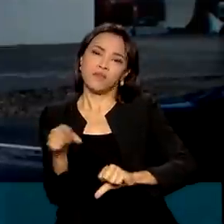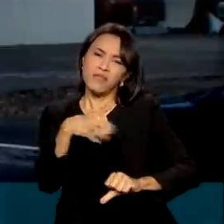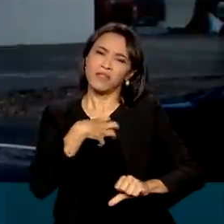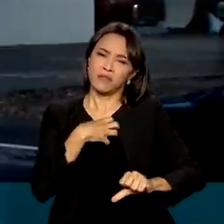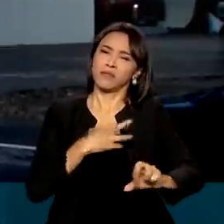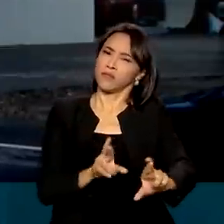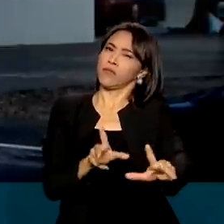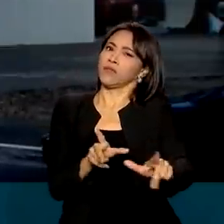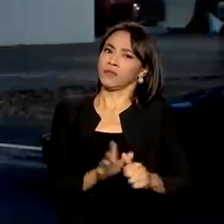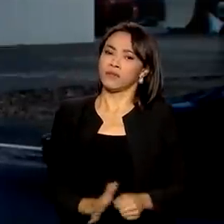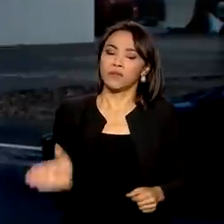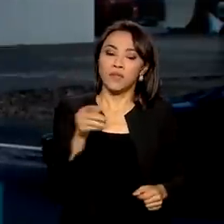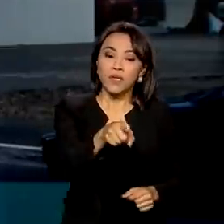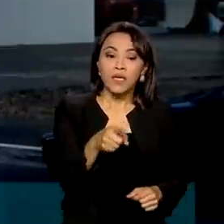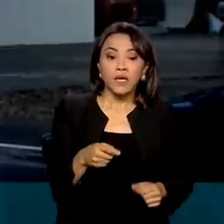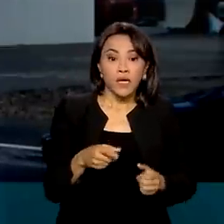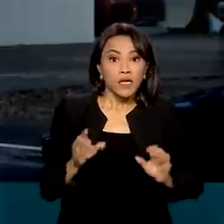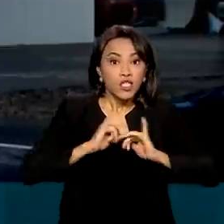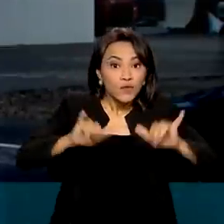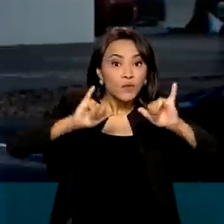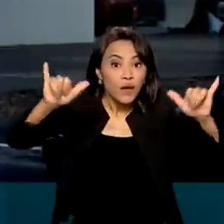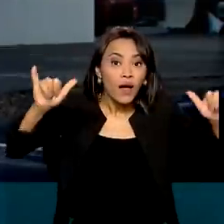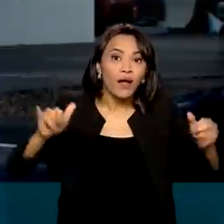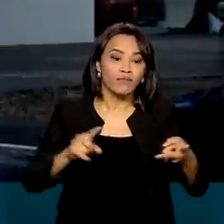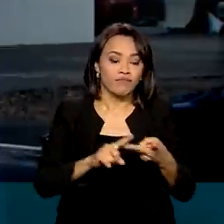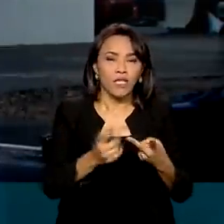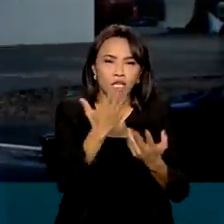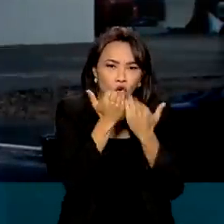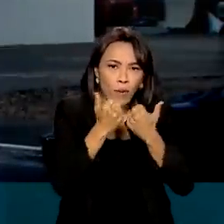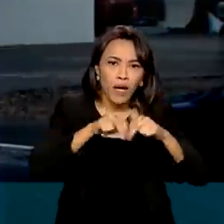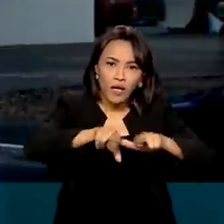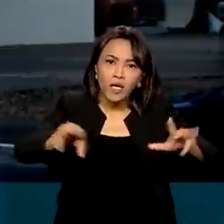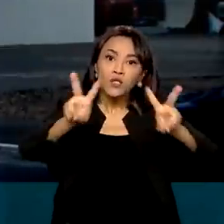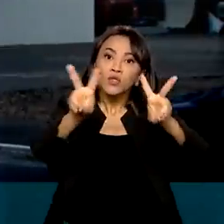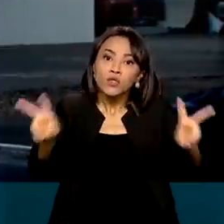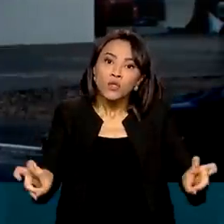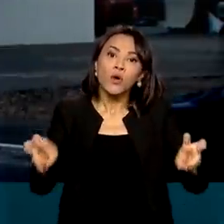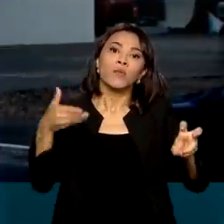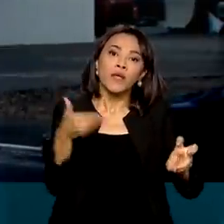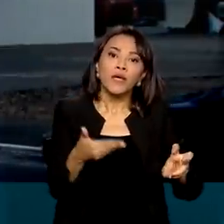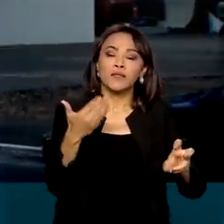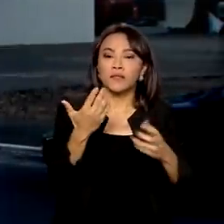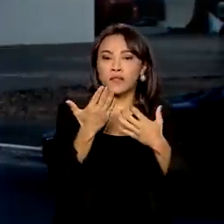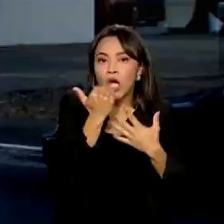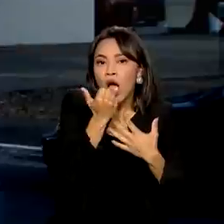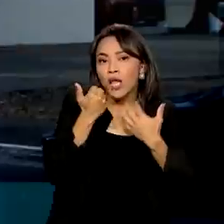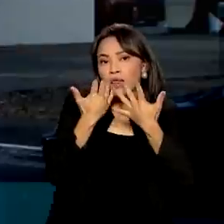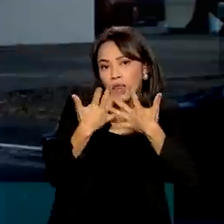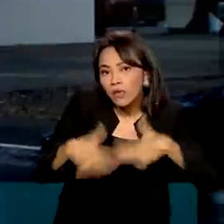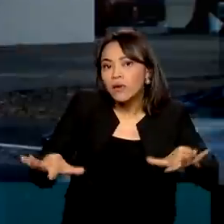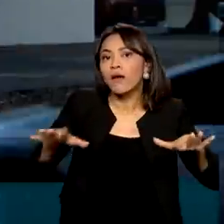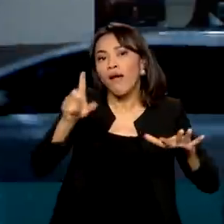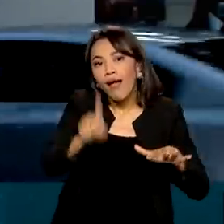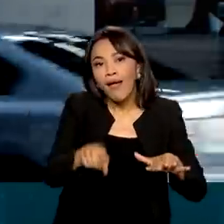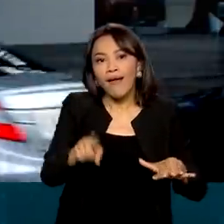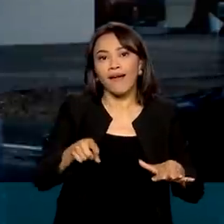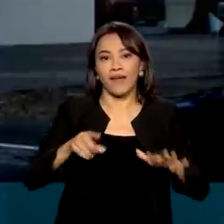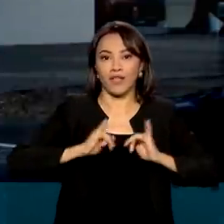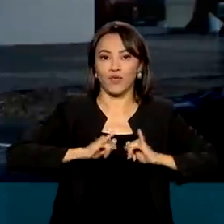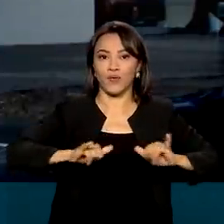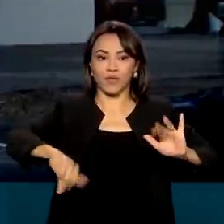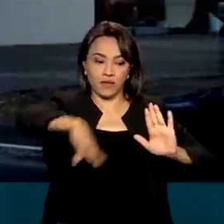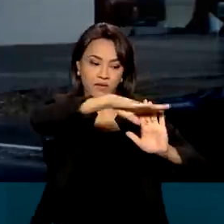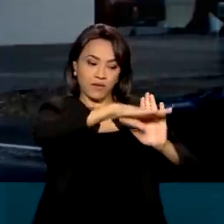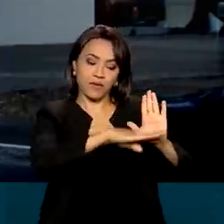Incentivar o consumo e informar a população sobre os produtos orgânicos e seus benefícios é o que pretende a campanha